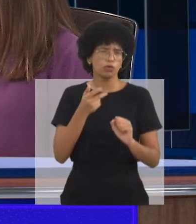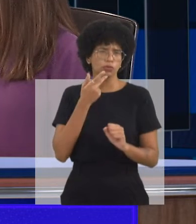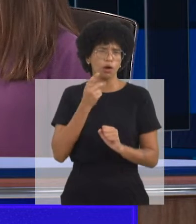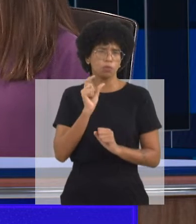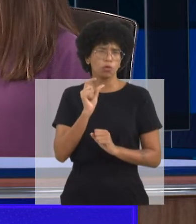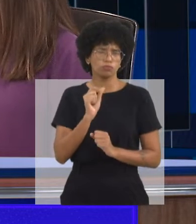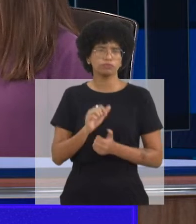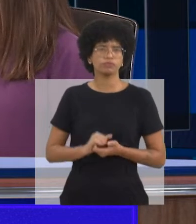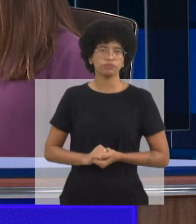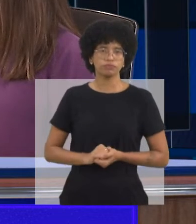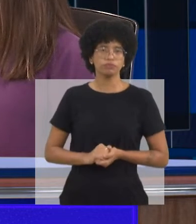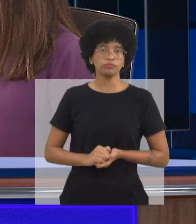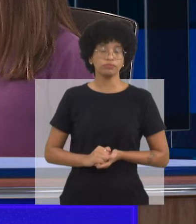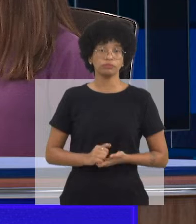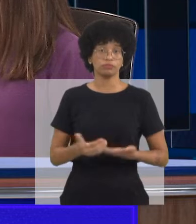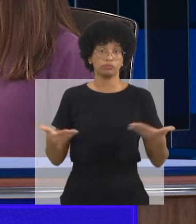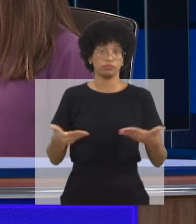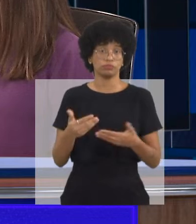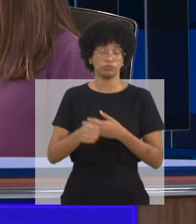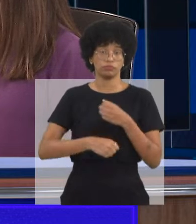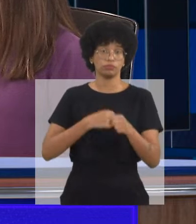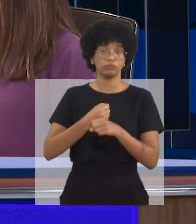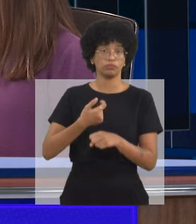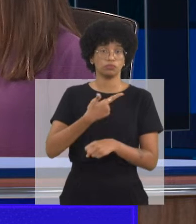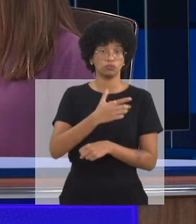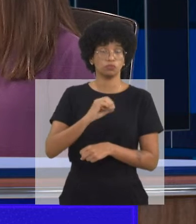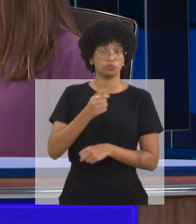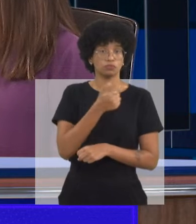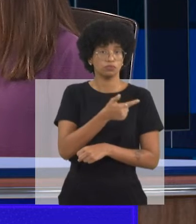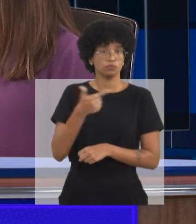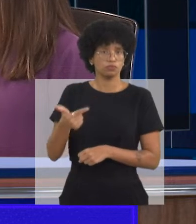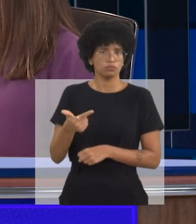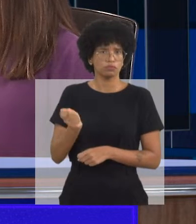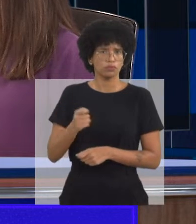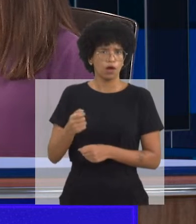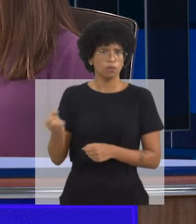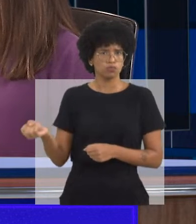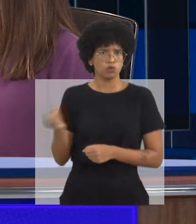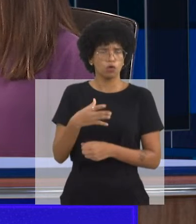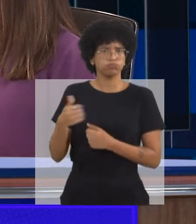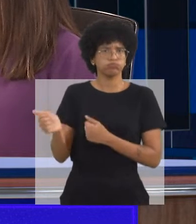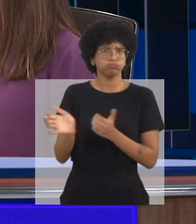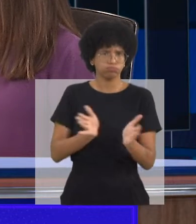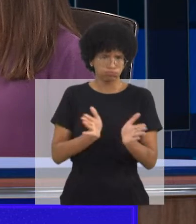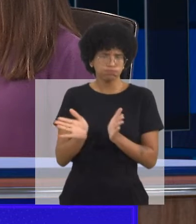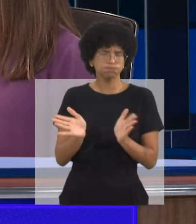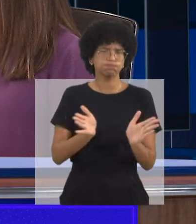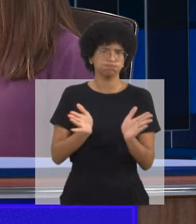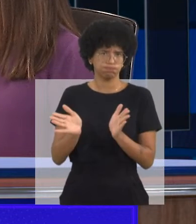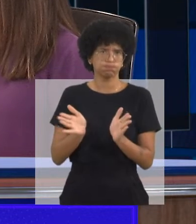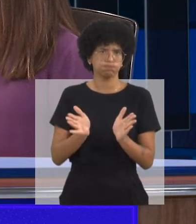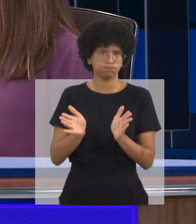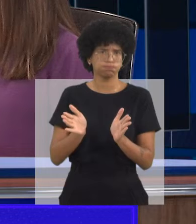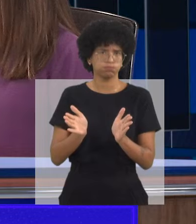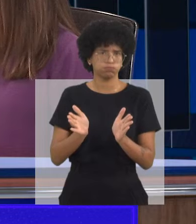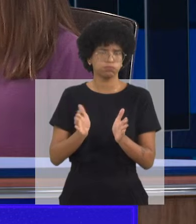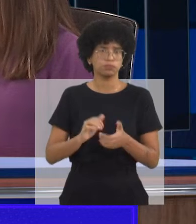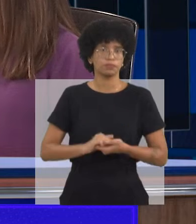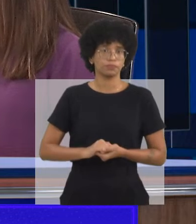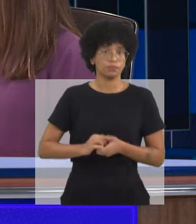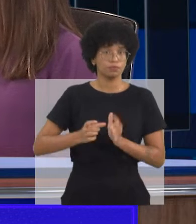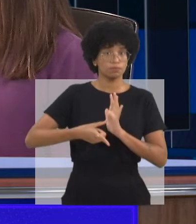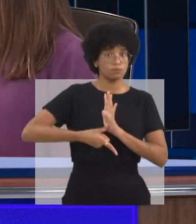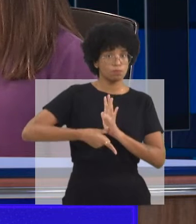número de crianças numa sala de aula, a tendência é que, por exemplo, que em 2025